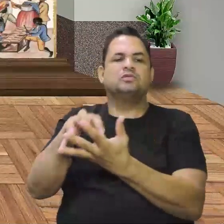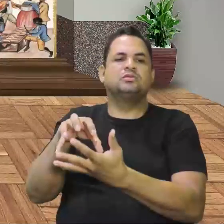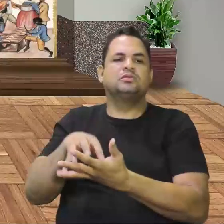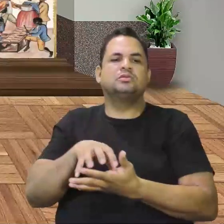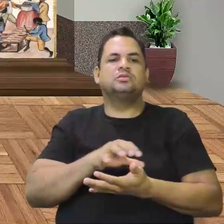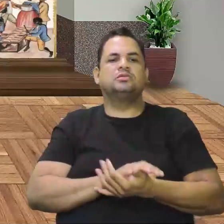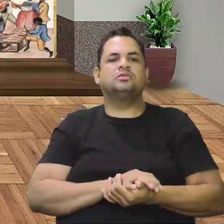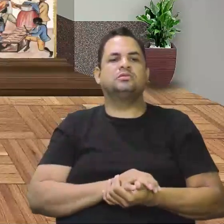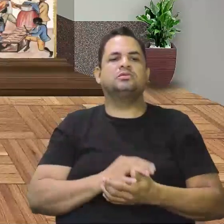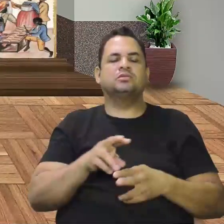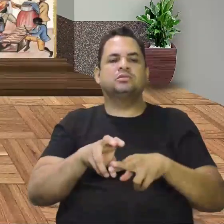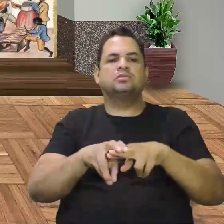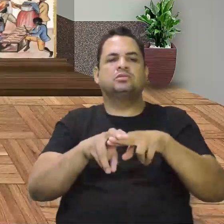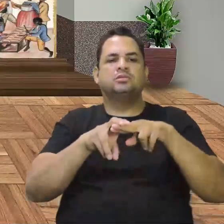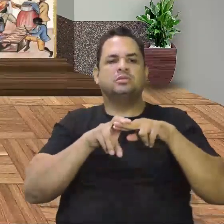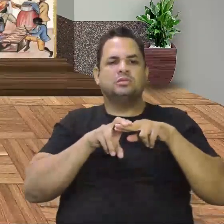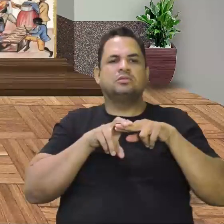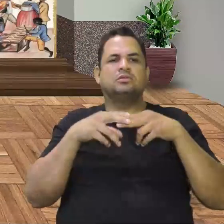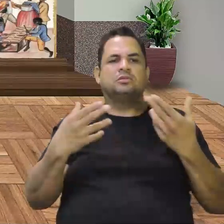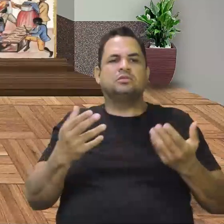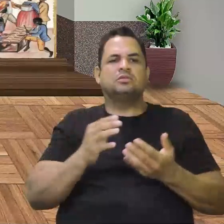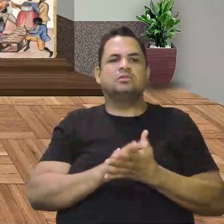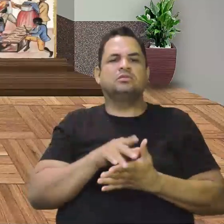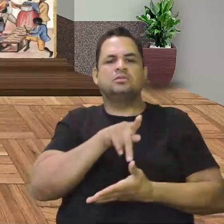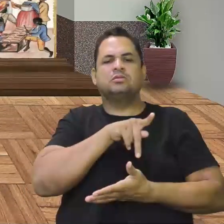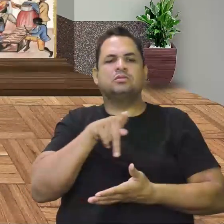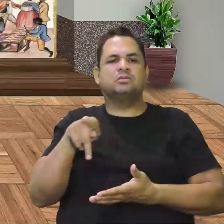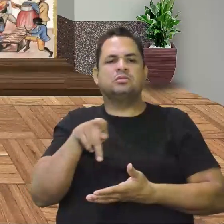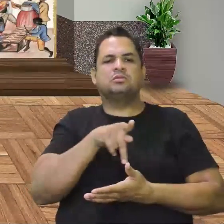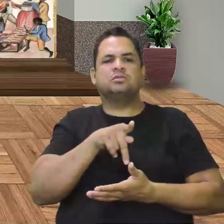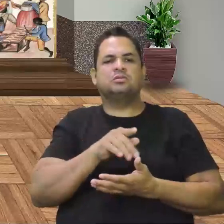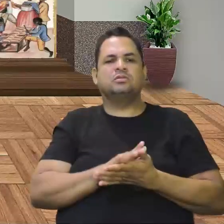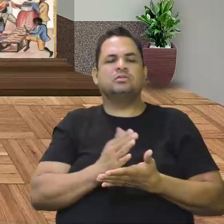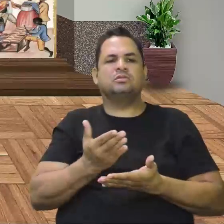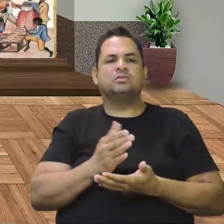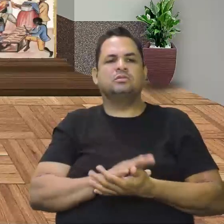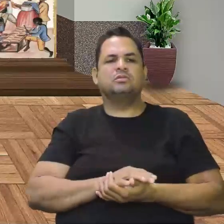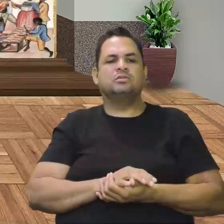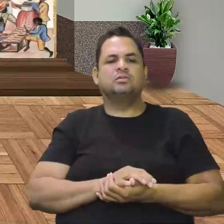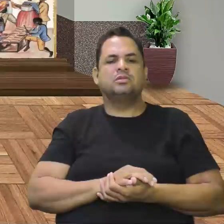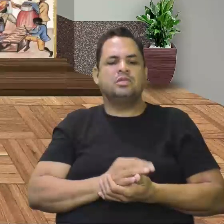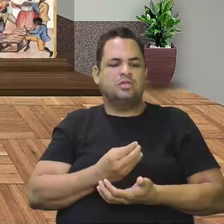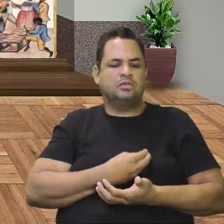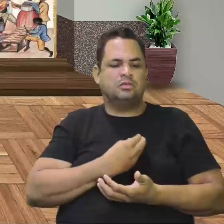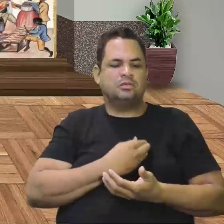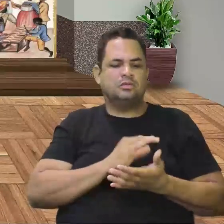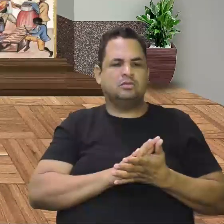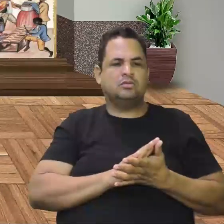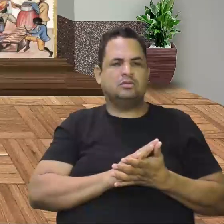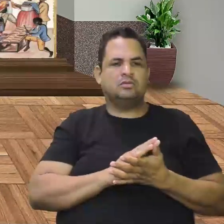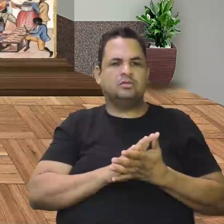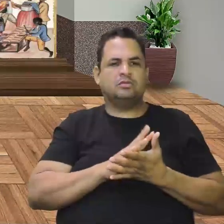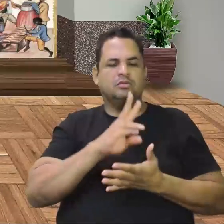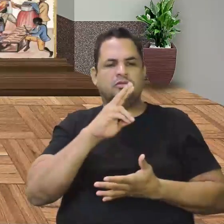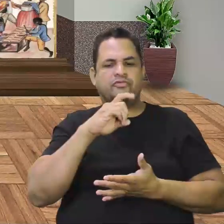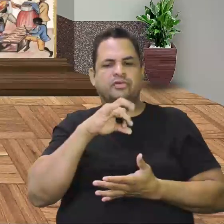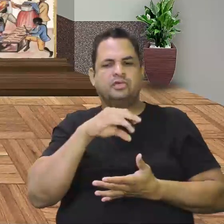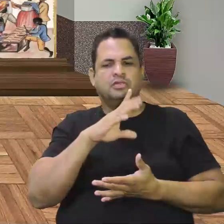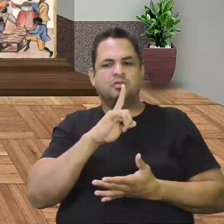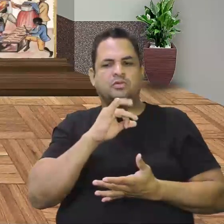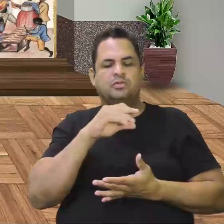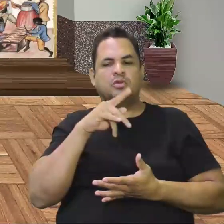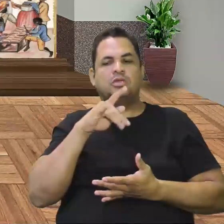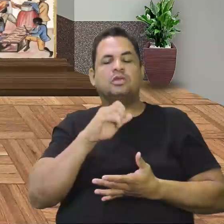Então, por isso que... Professor, por que eu moro ali no Vale do Guaporé e do lado daqui, ou aqui no Mamoré,